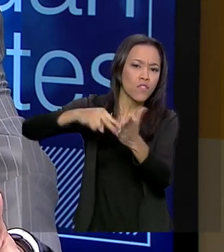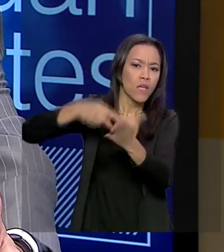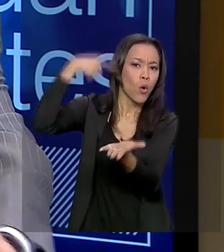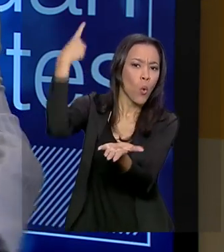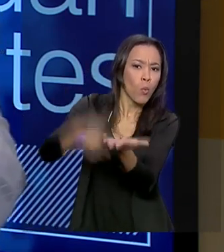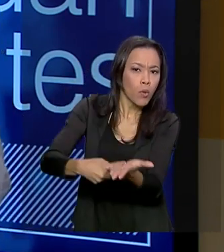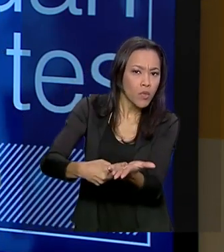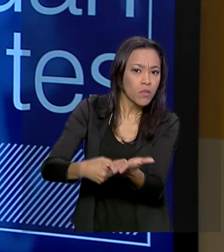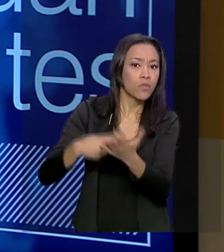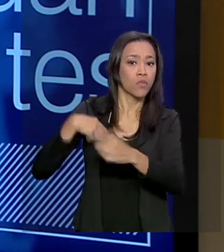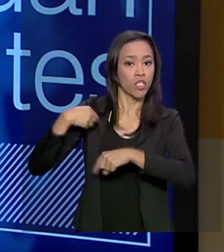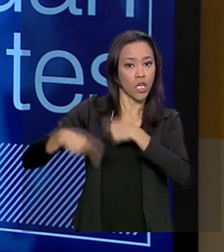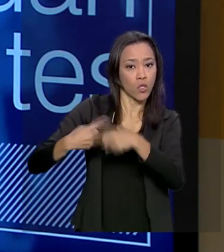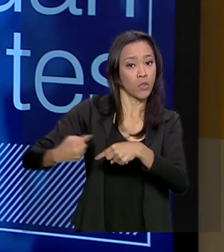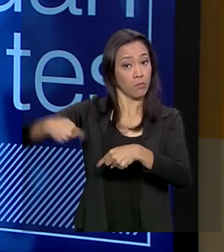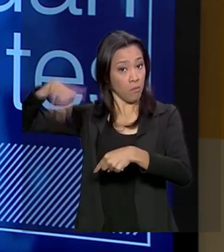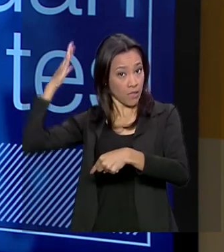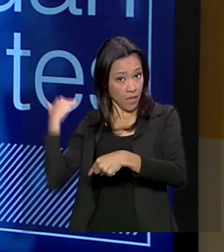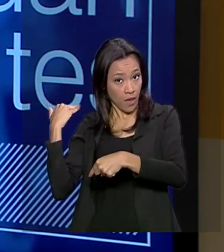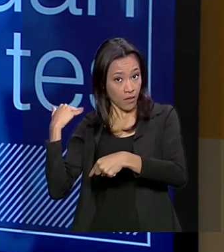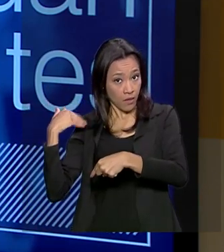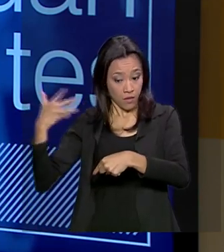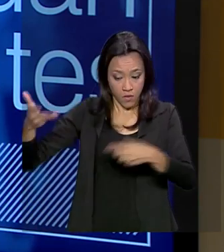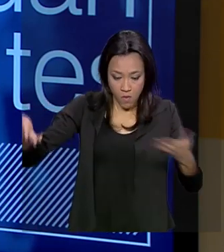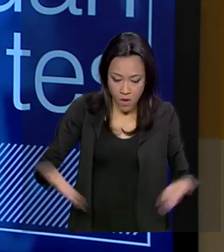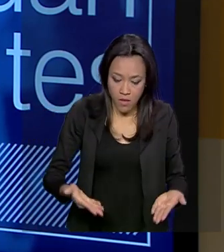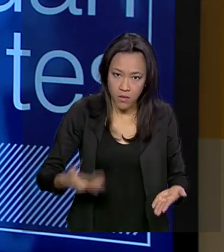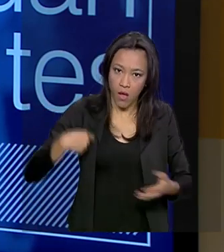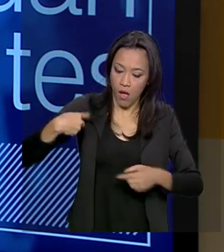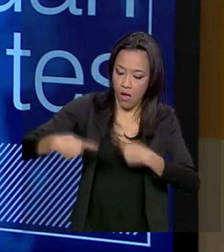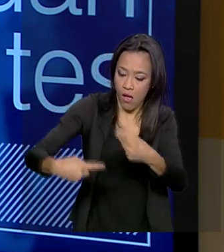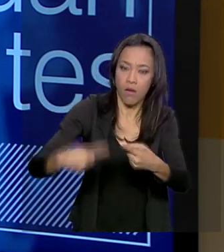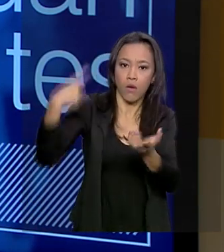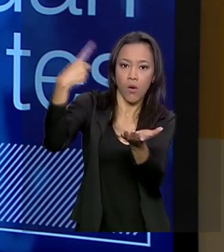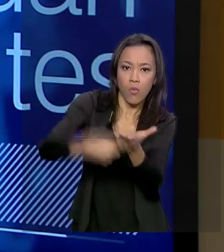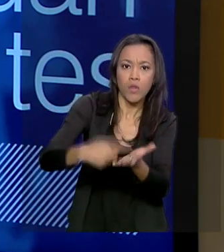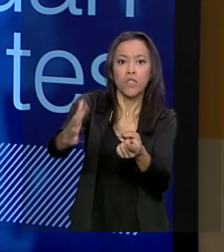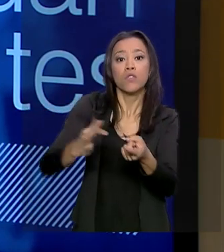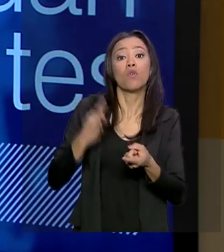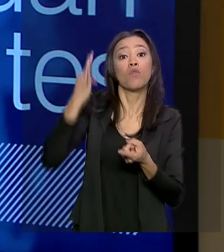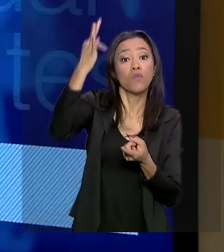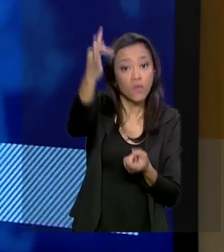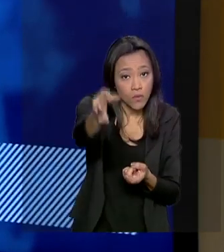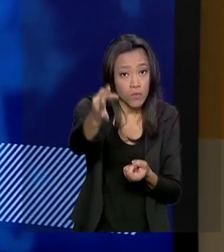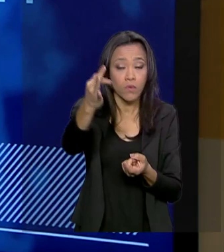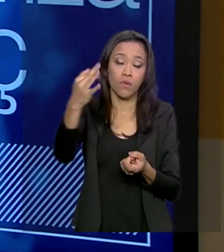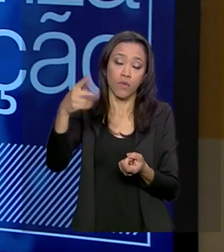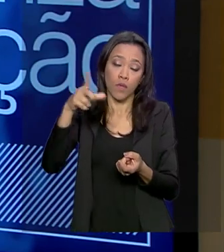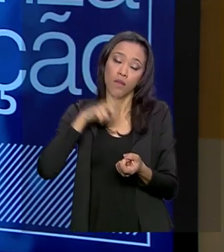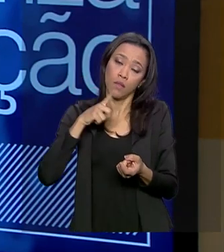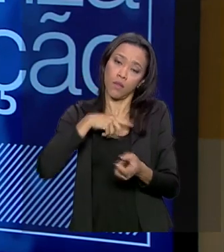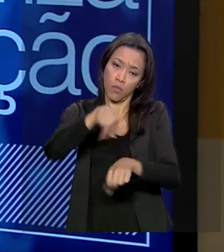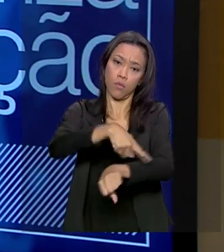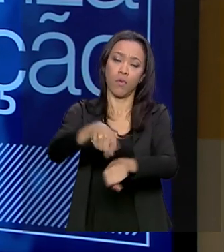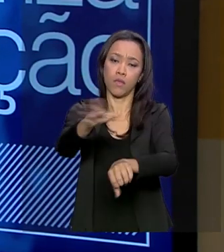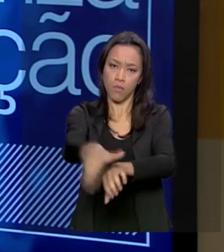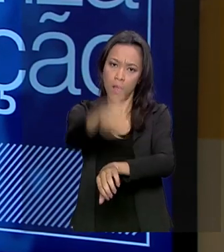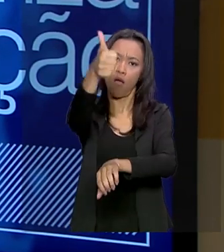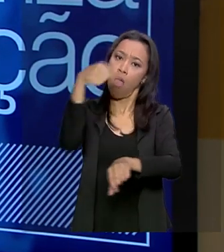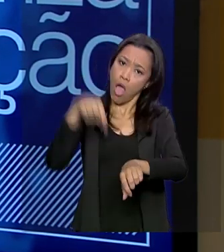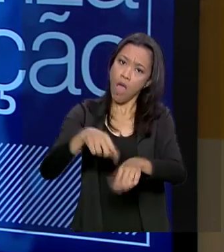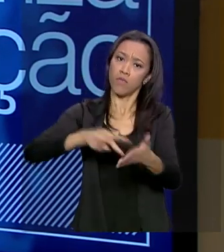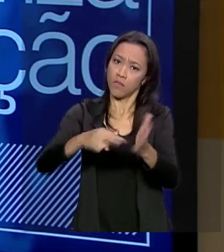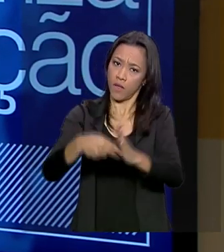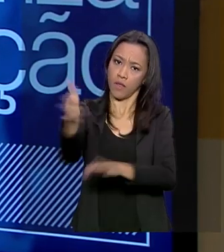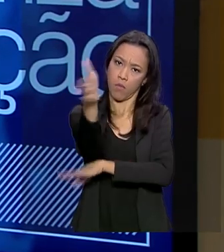passadas com a nossa geração. E o nosso compromisso para gerações futuras terem um país melhor. É isso que a